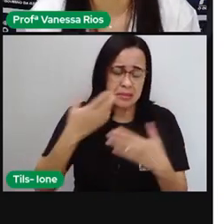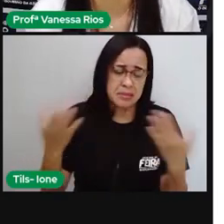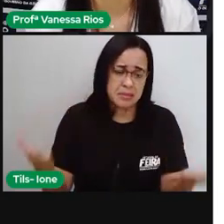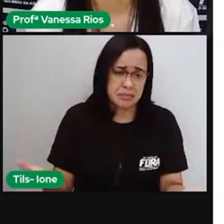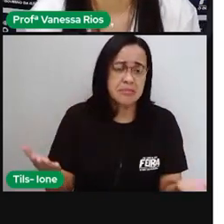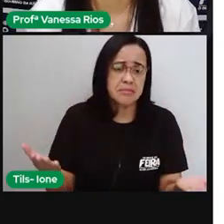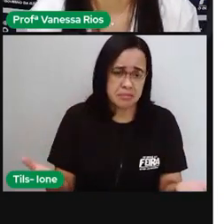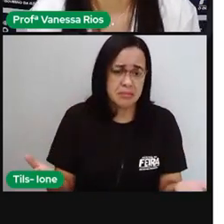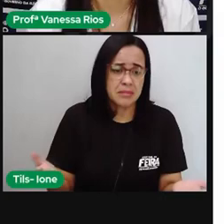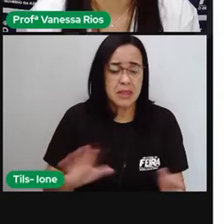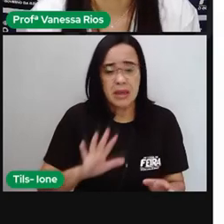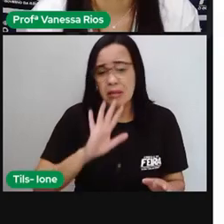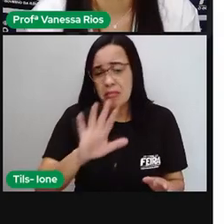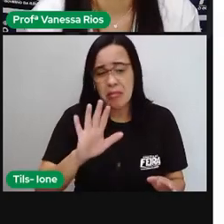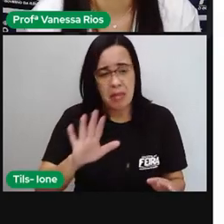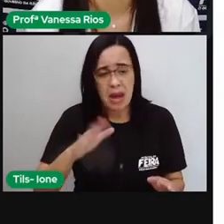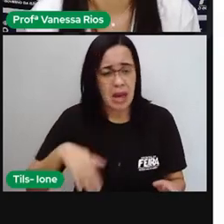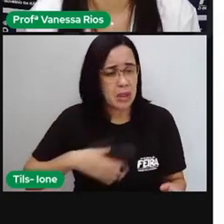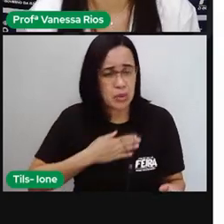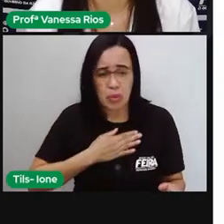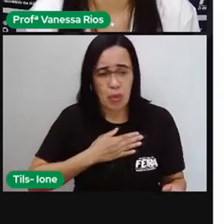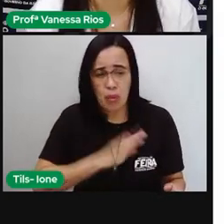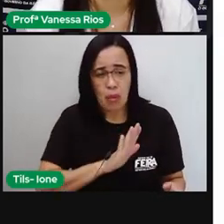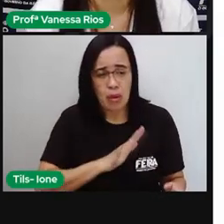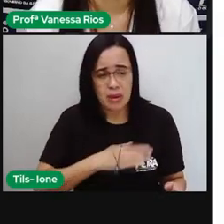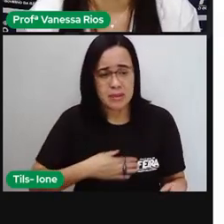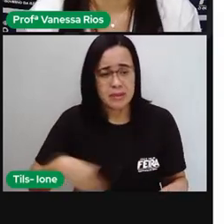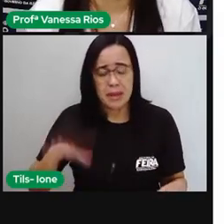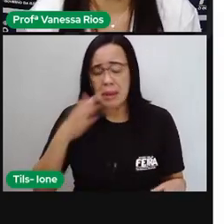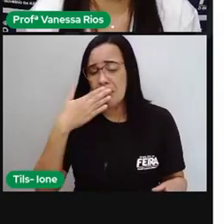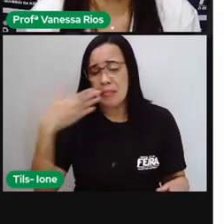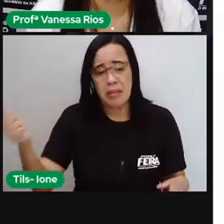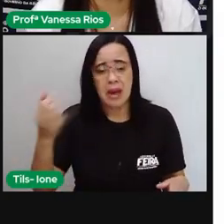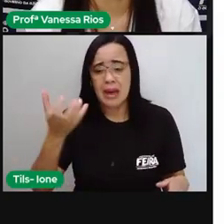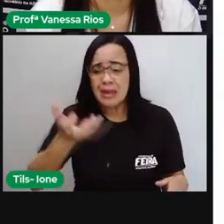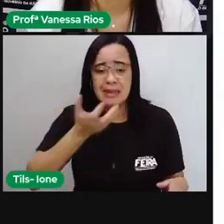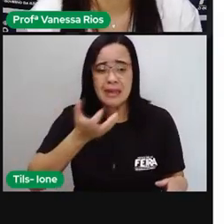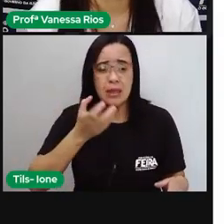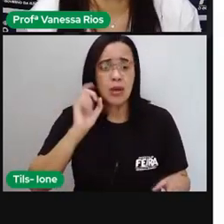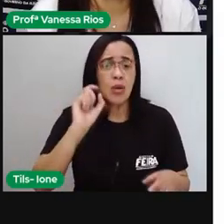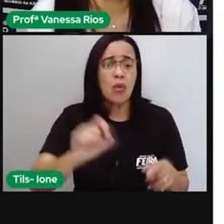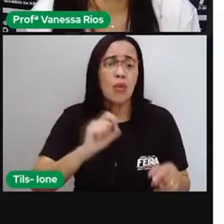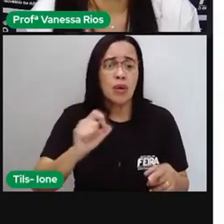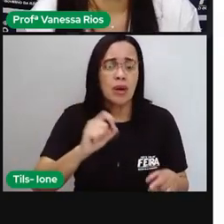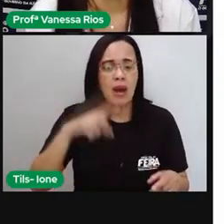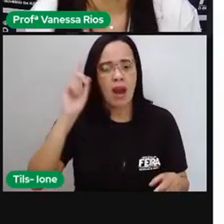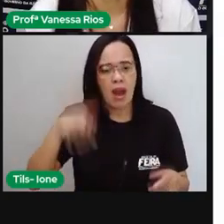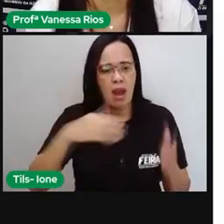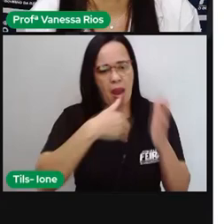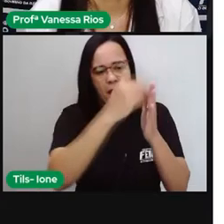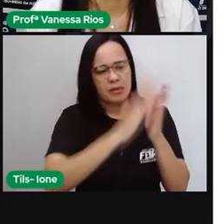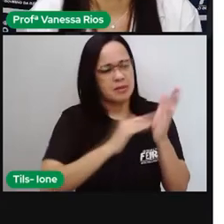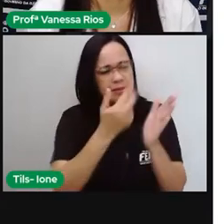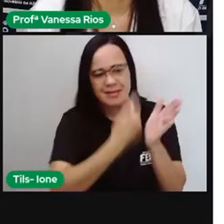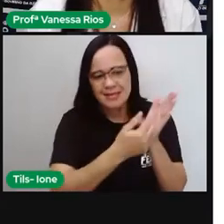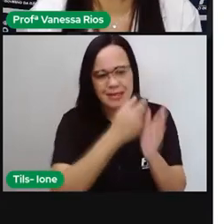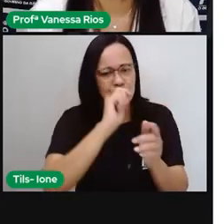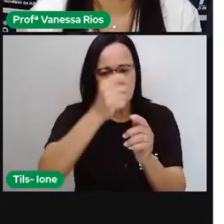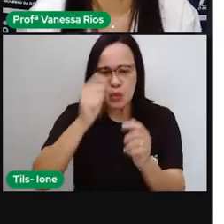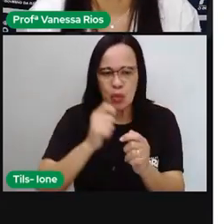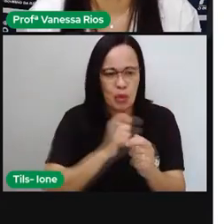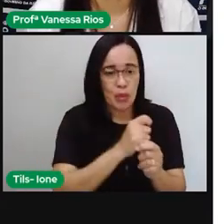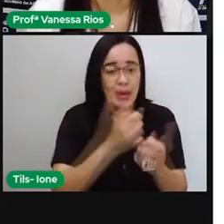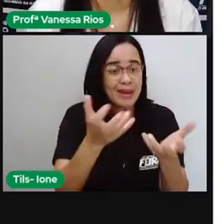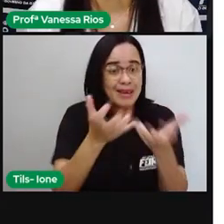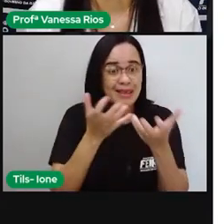mas o que chamava a atenção de Miró era justamente a arte, o ser artista. Então ele volta aí para